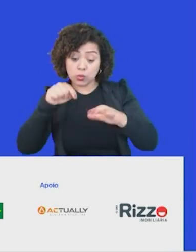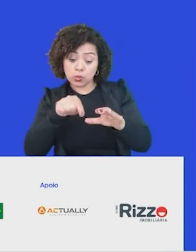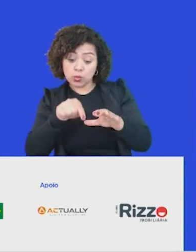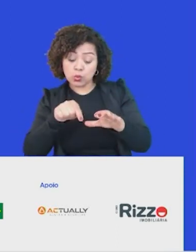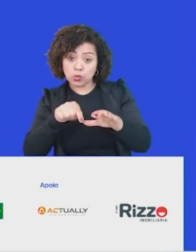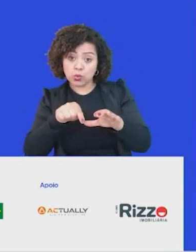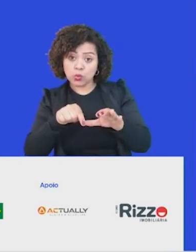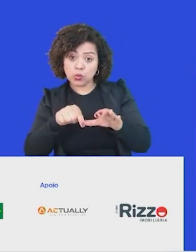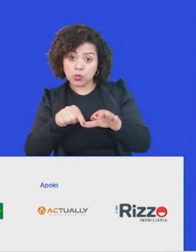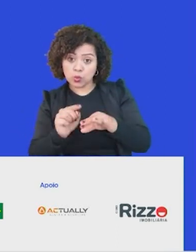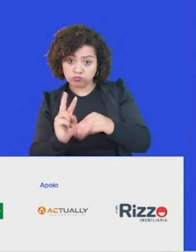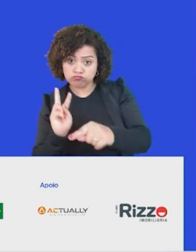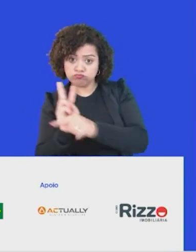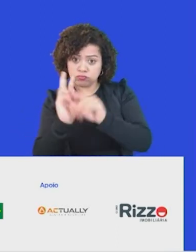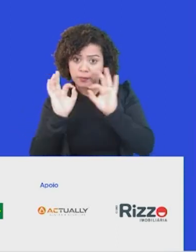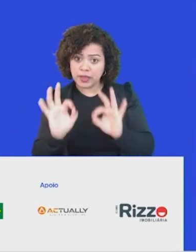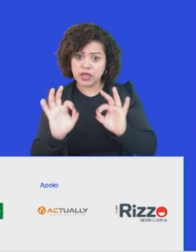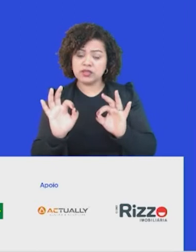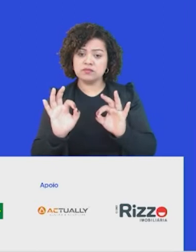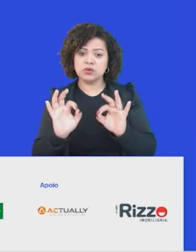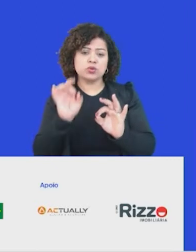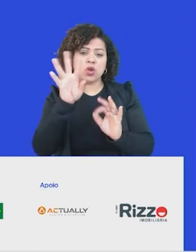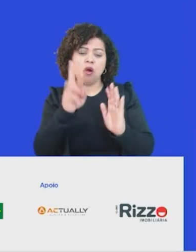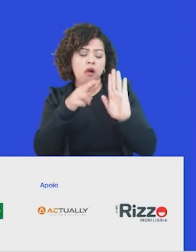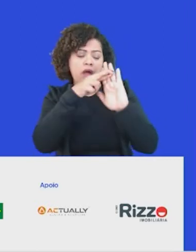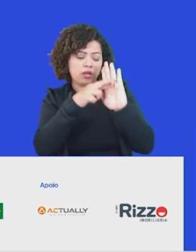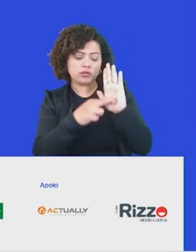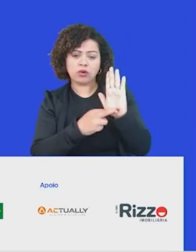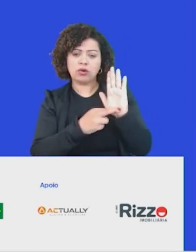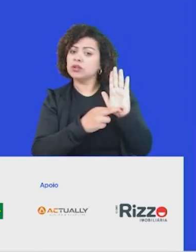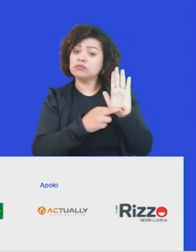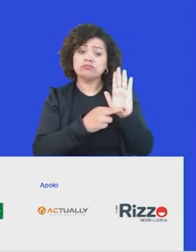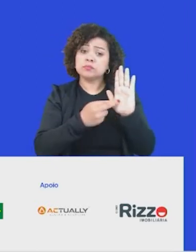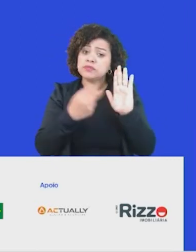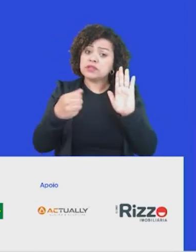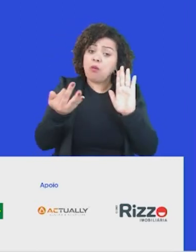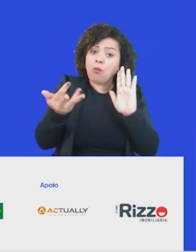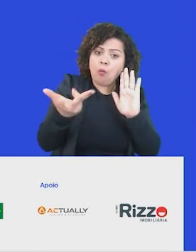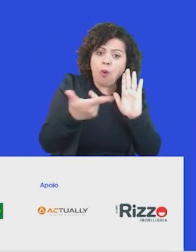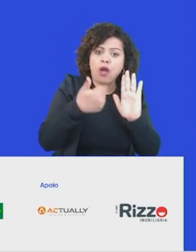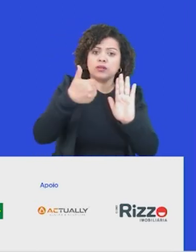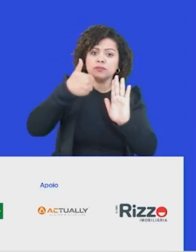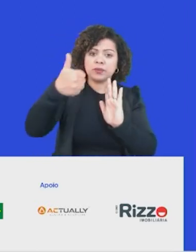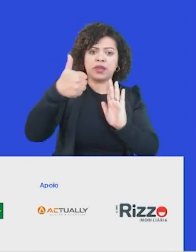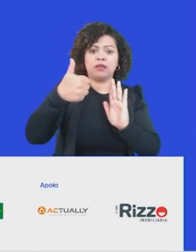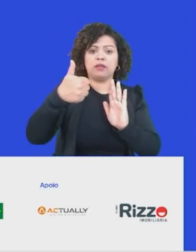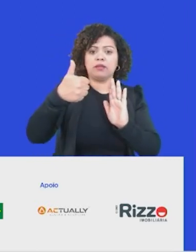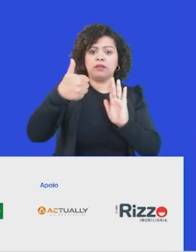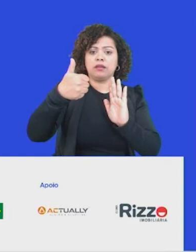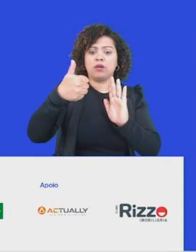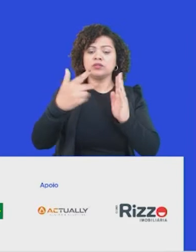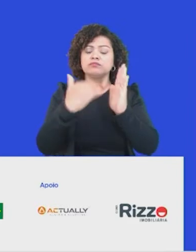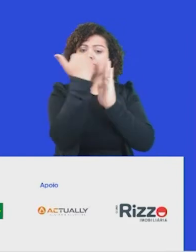sustentabilidade não seja uma área ou um relatório, que seja uma qualidade intrínseca a forma de fazer negócios, onde as pautas